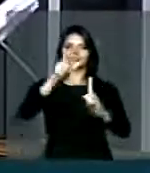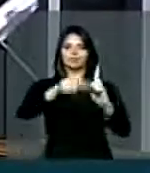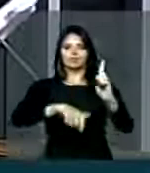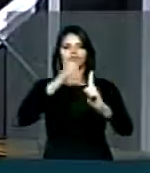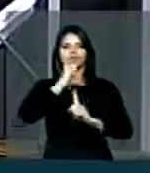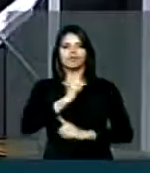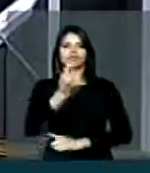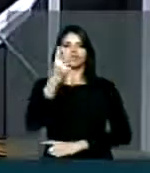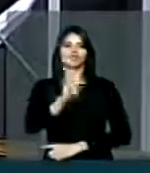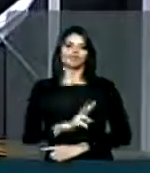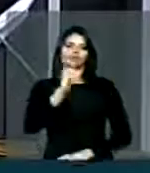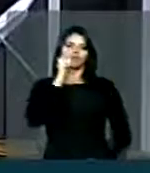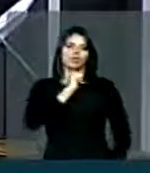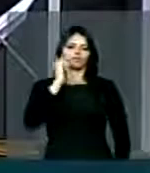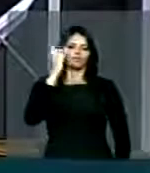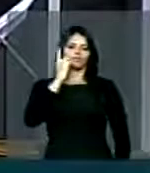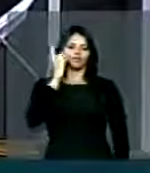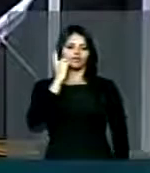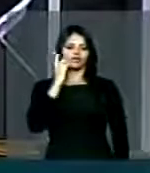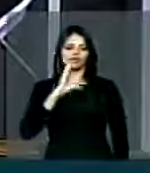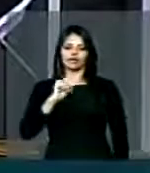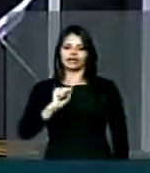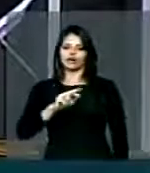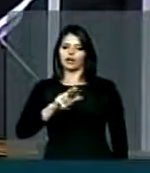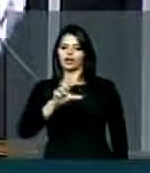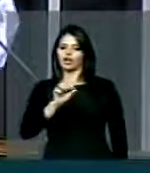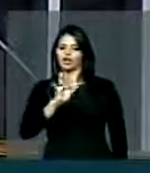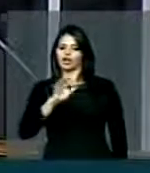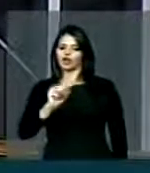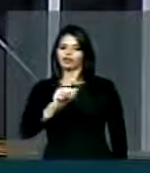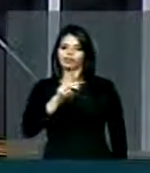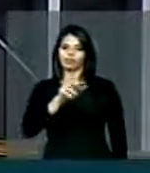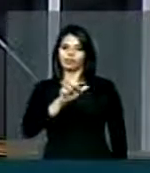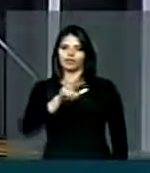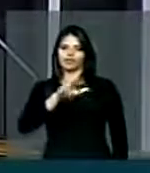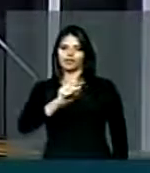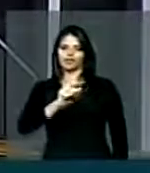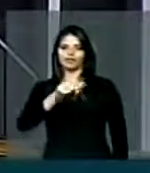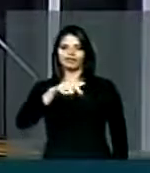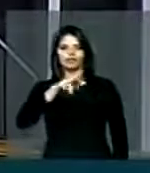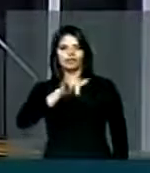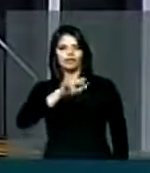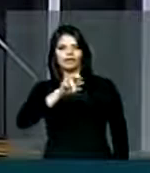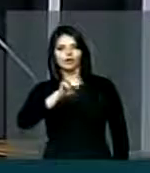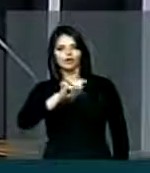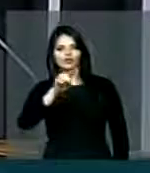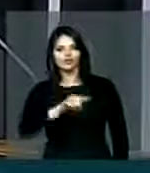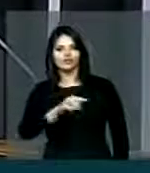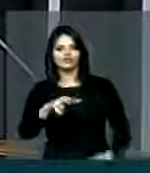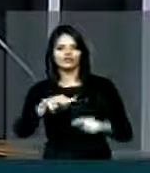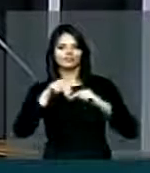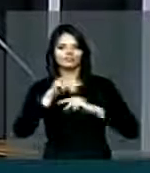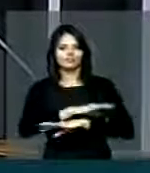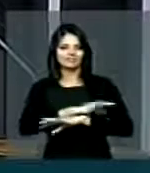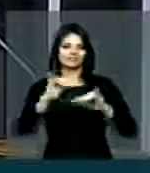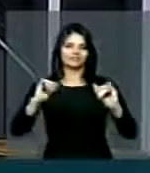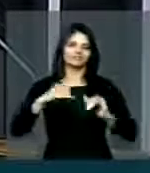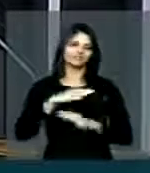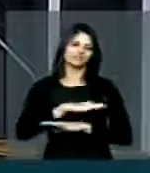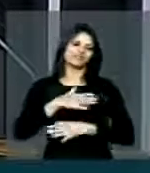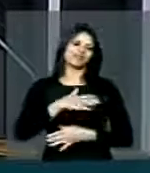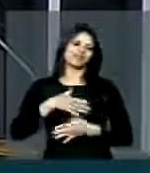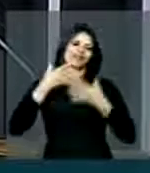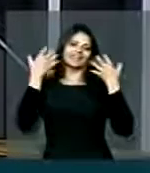brasileira, a senhora deputada Carlota Pereira de Queiroz. Por isso, nós fazemos esse registro com muita